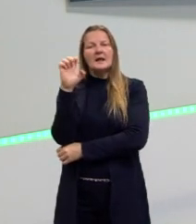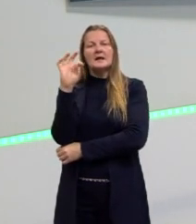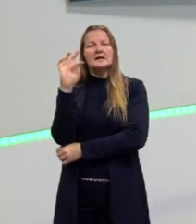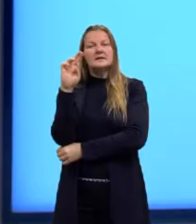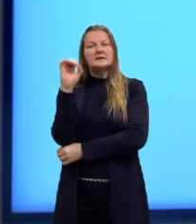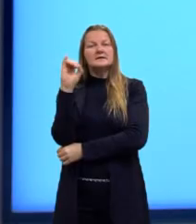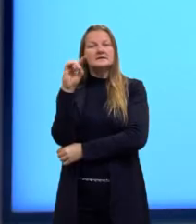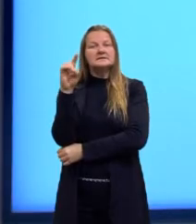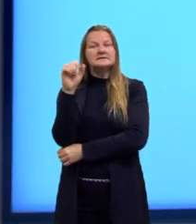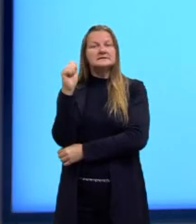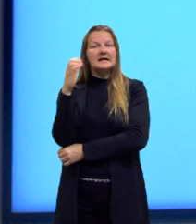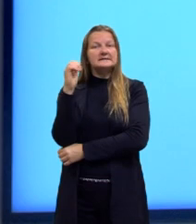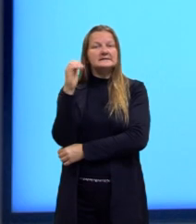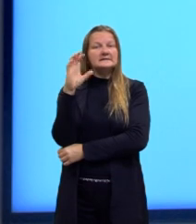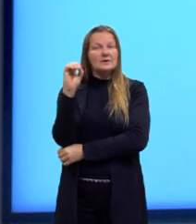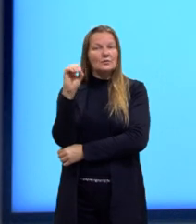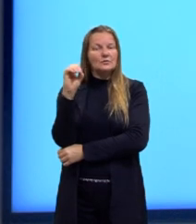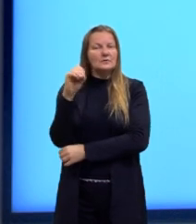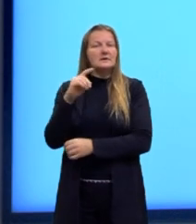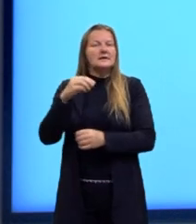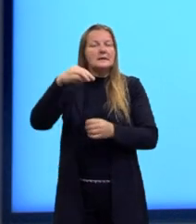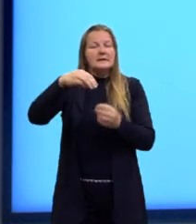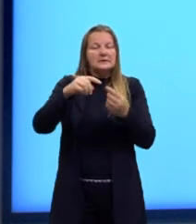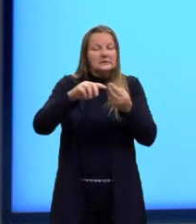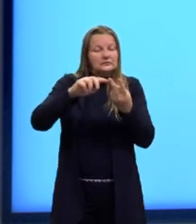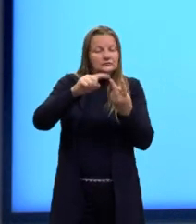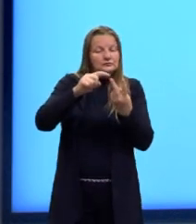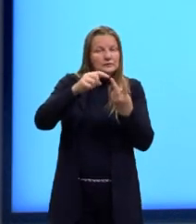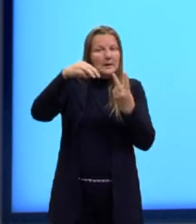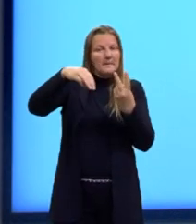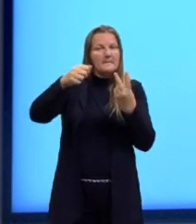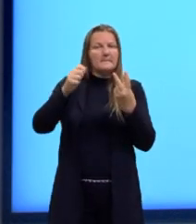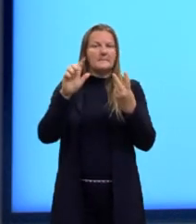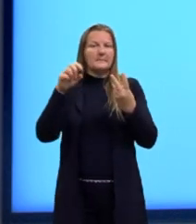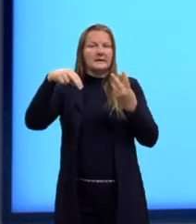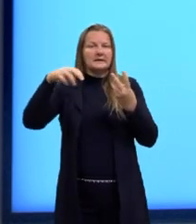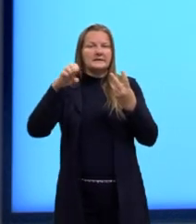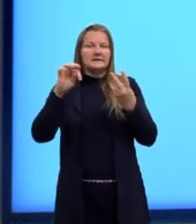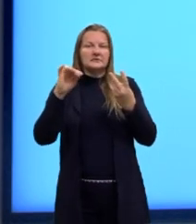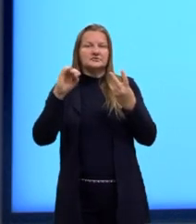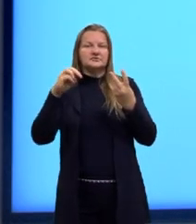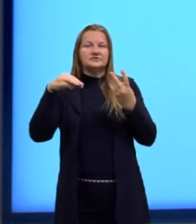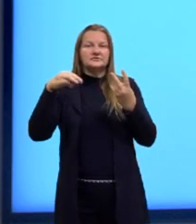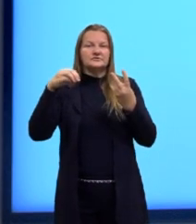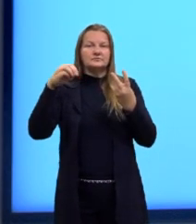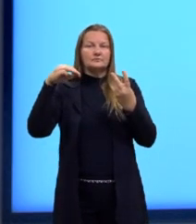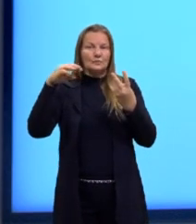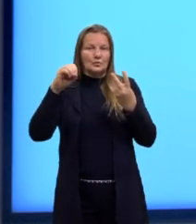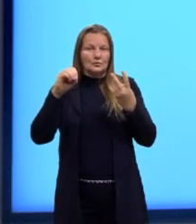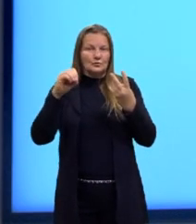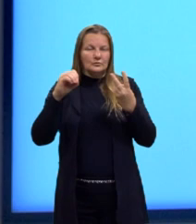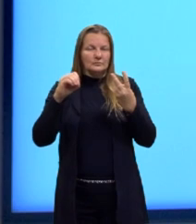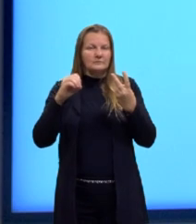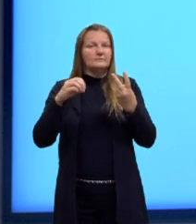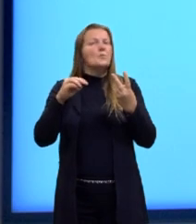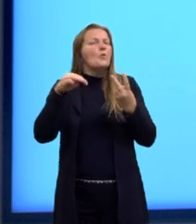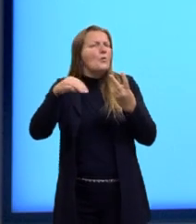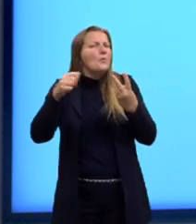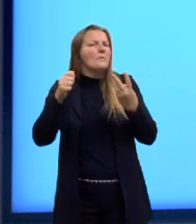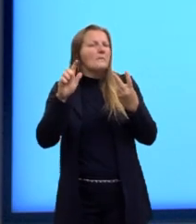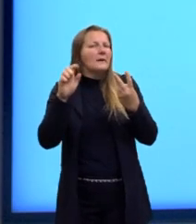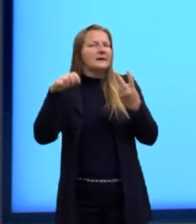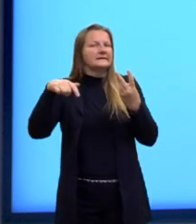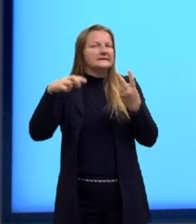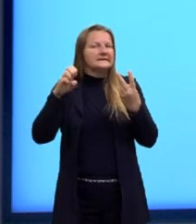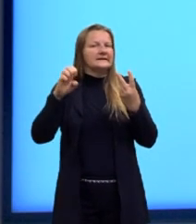magnetismo? Como é que acontece isso? Então, a gente volta novamente para o átomo e para o elétron. Só que agora a gente vai olhar um pouco mais